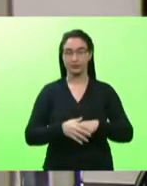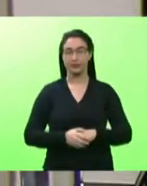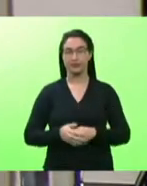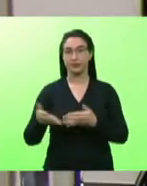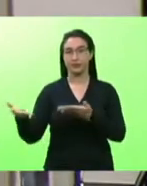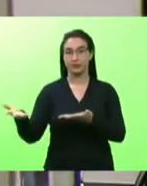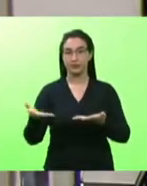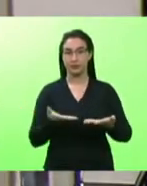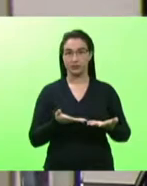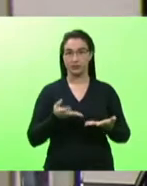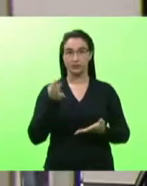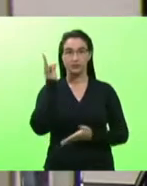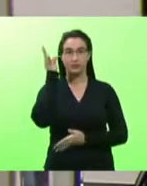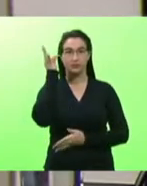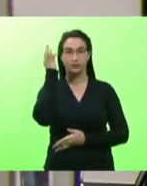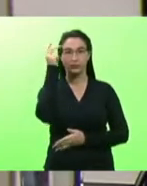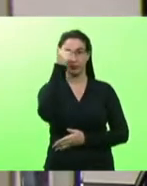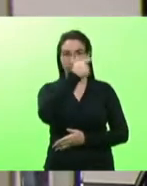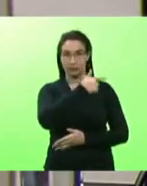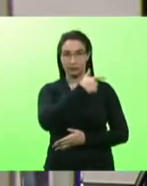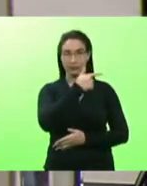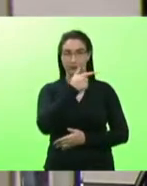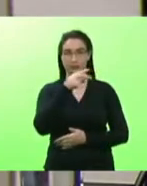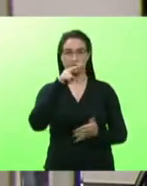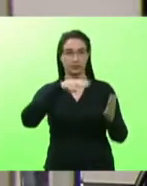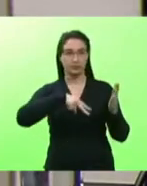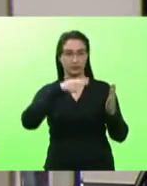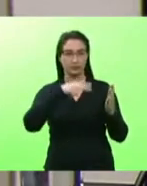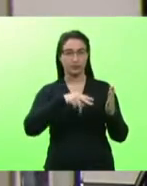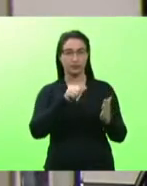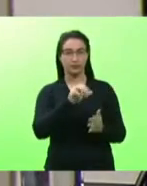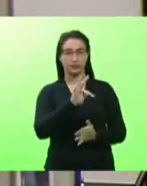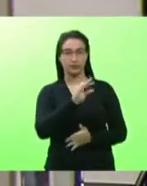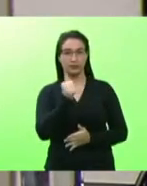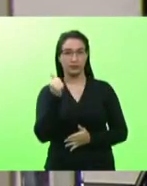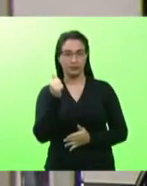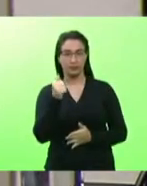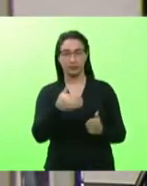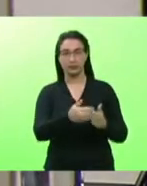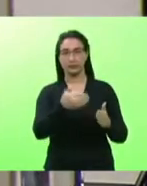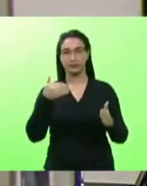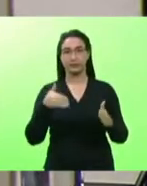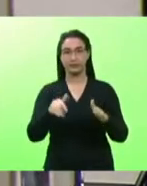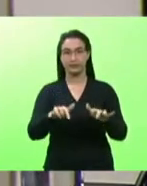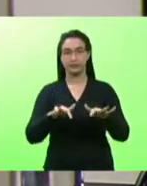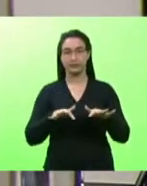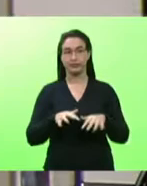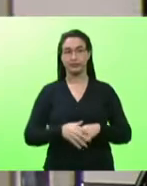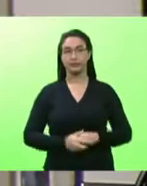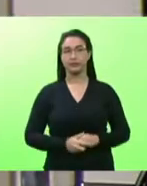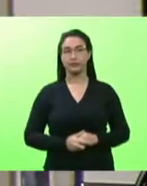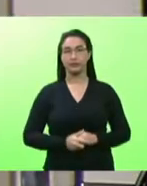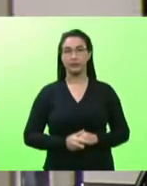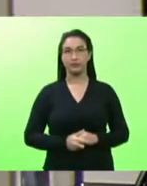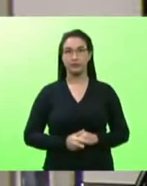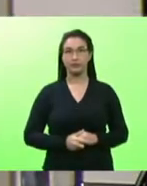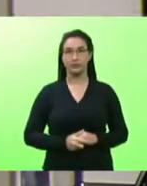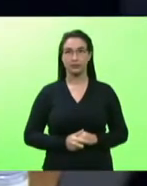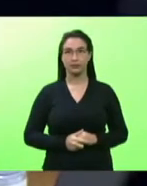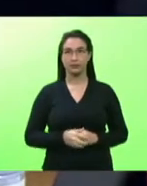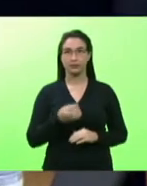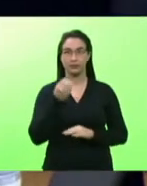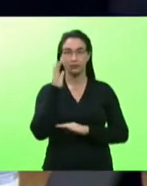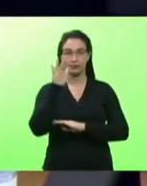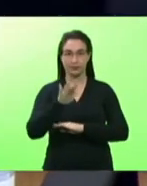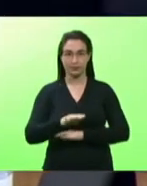deputado Fabiano da Luz para que proceda a leitura das atas das sessões anteriores. Boa tarde, senhor